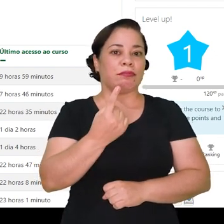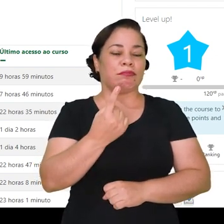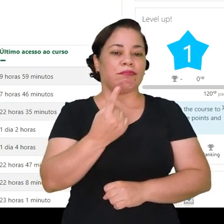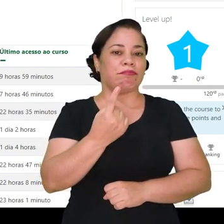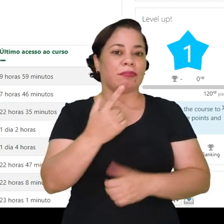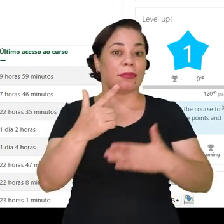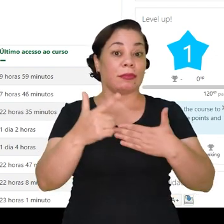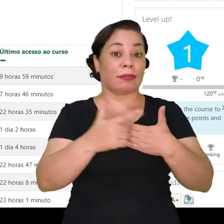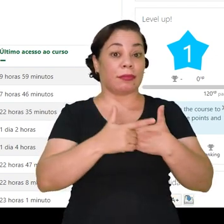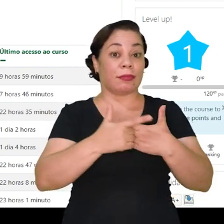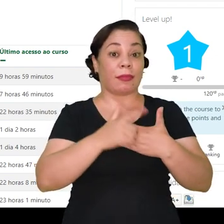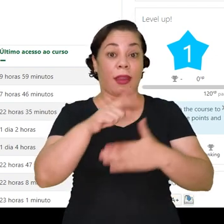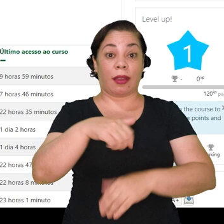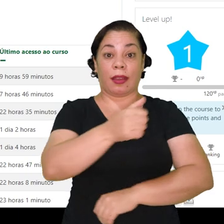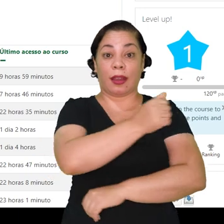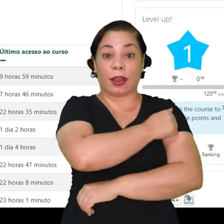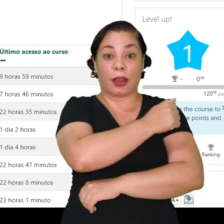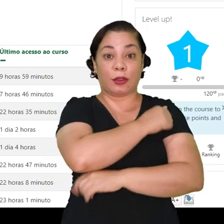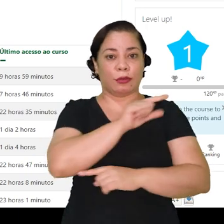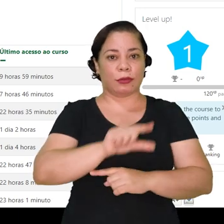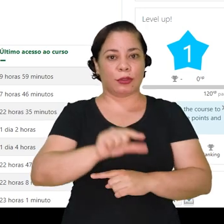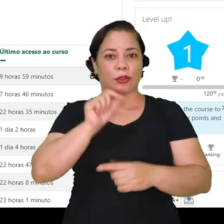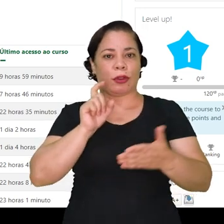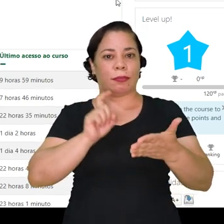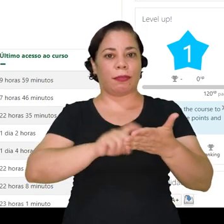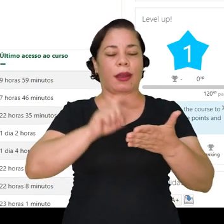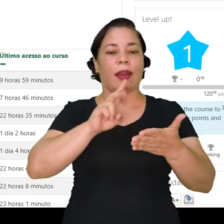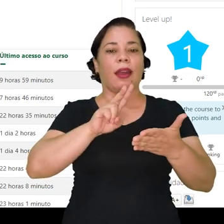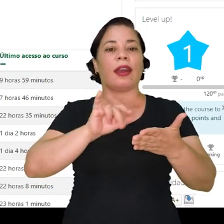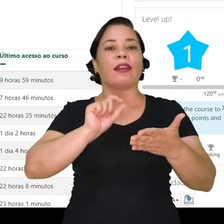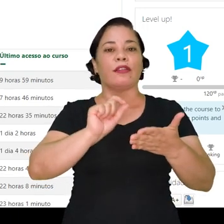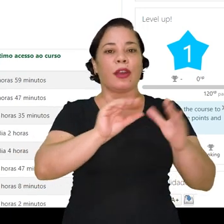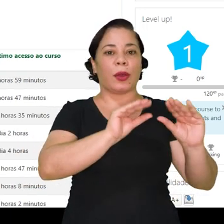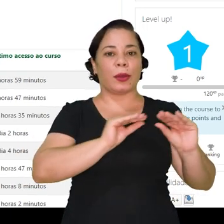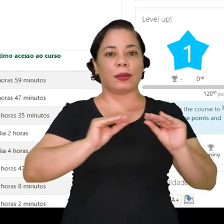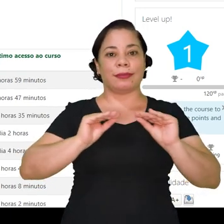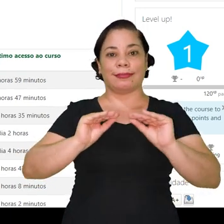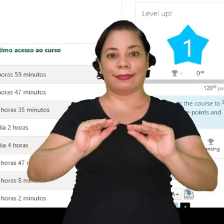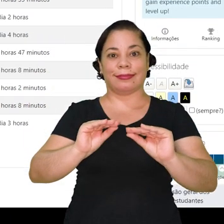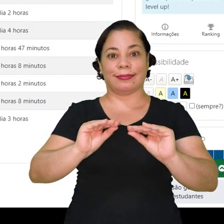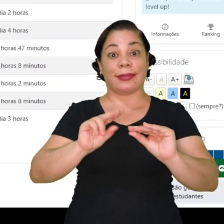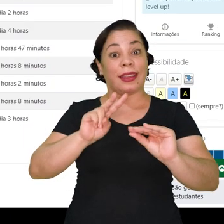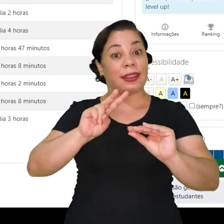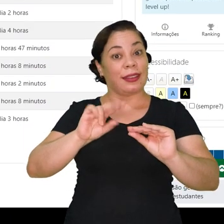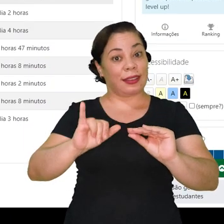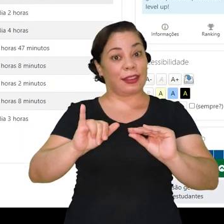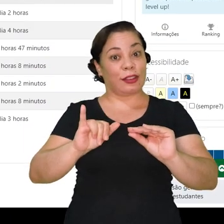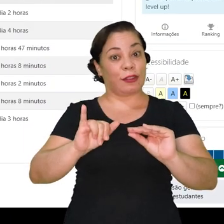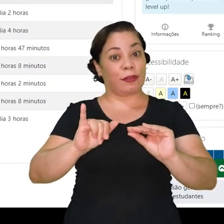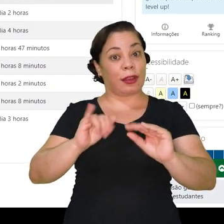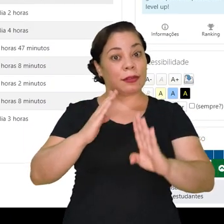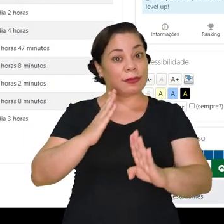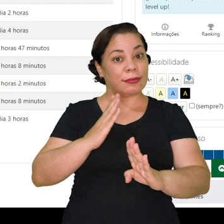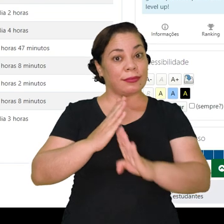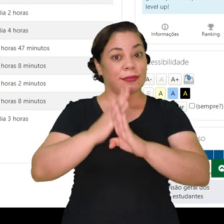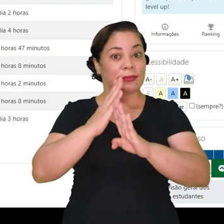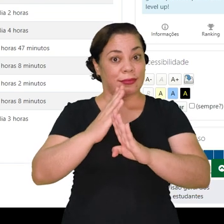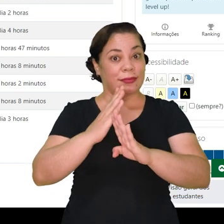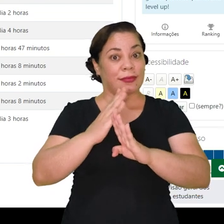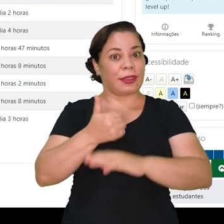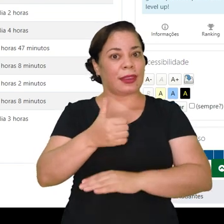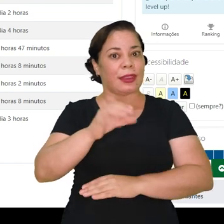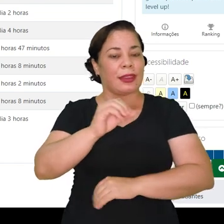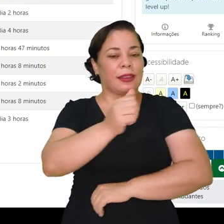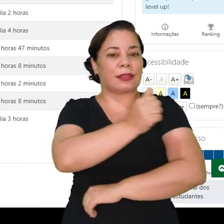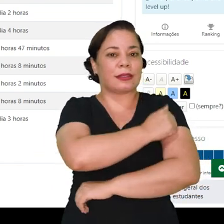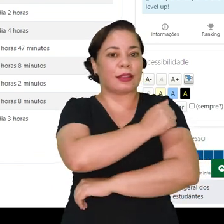é o papel de aluno. E vai aplicar esse filtro. E aqui, então, você vai identificar